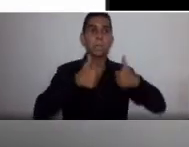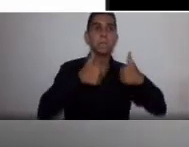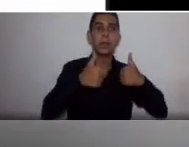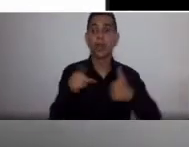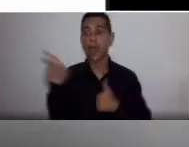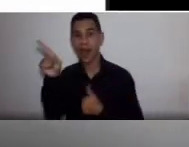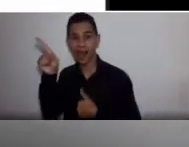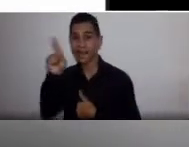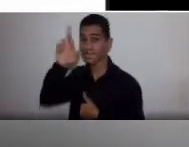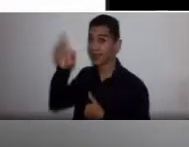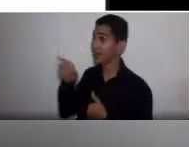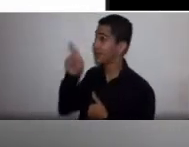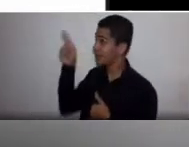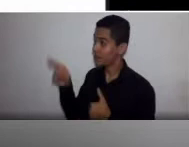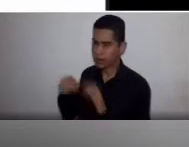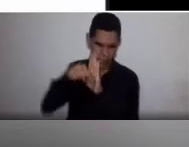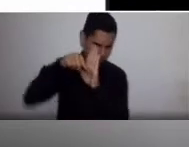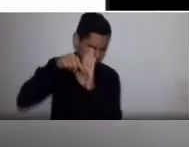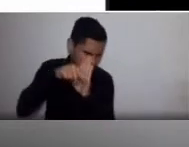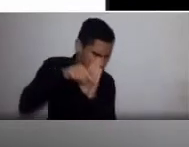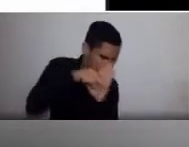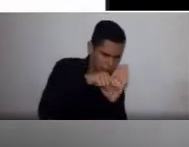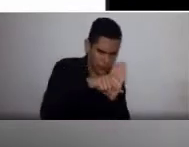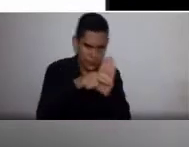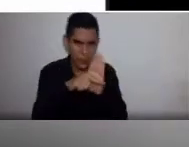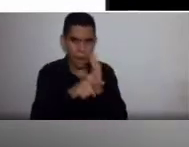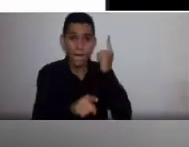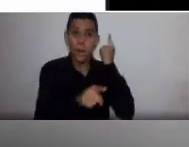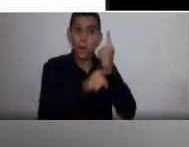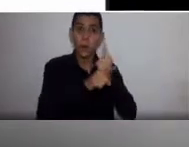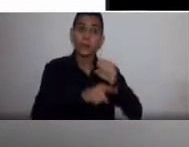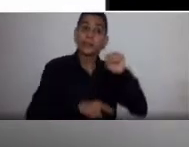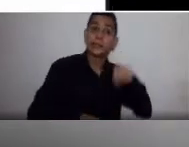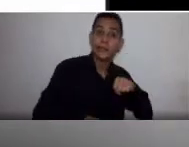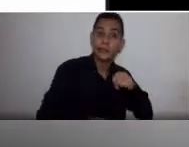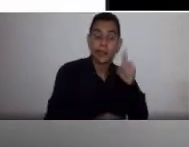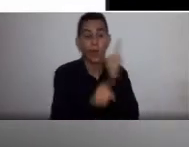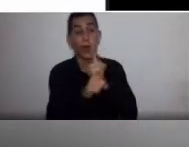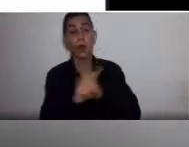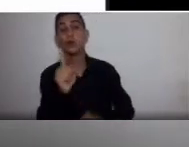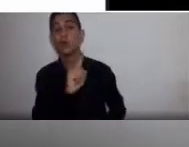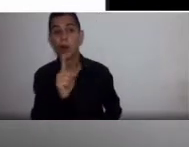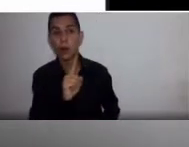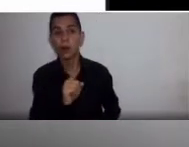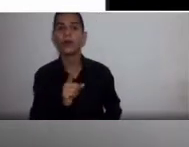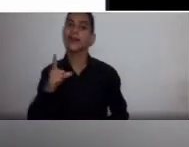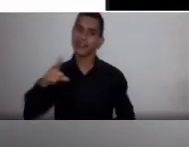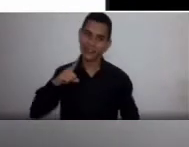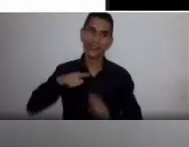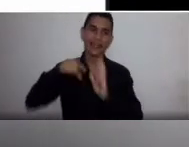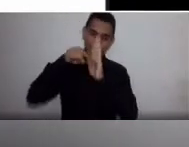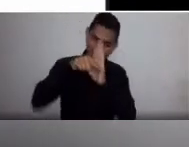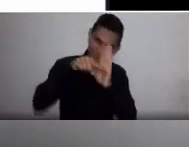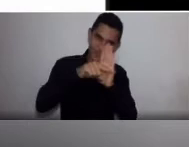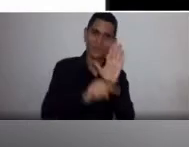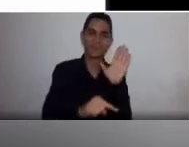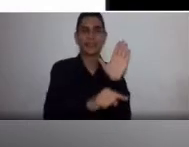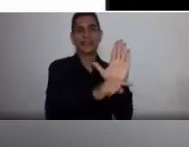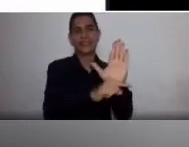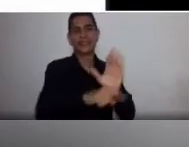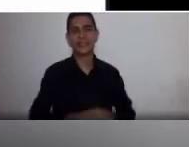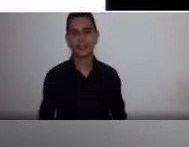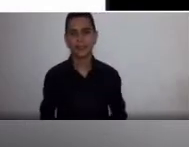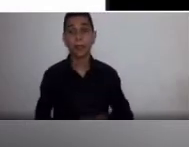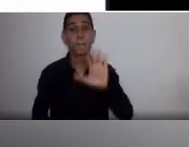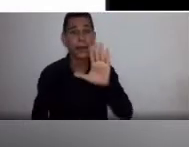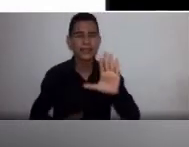relação à presença de alguma possível contaminação. No entanto, existe uma infinidade de